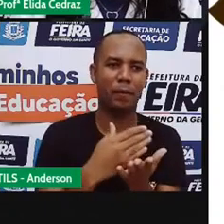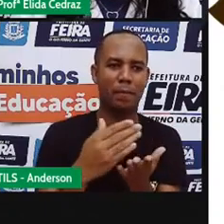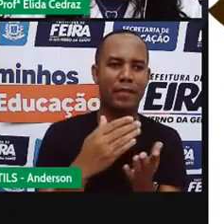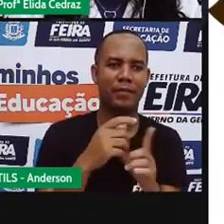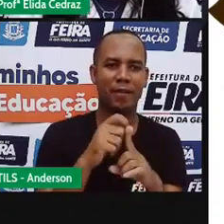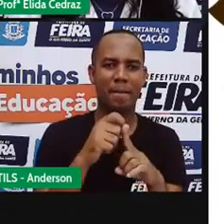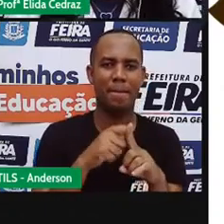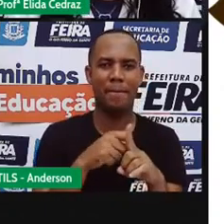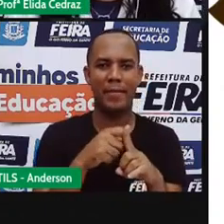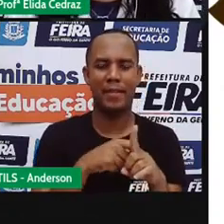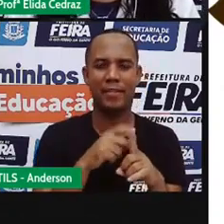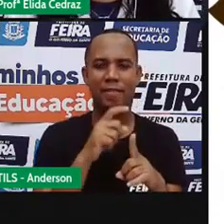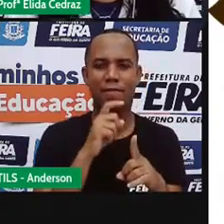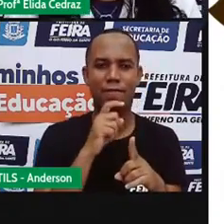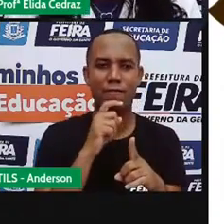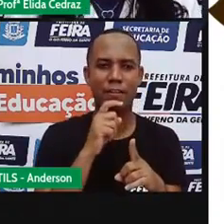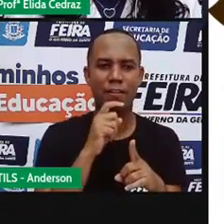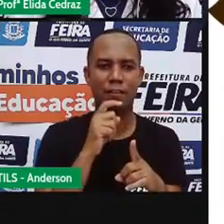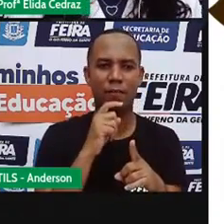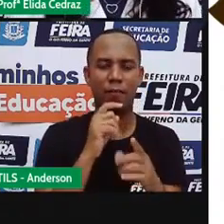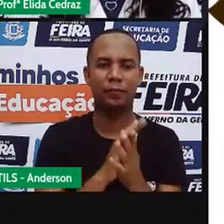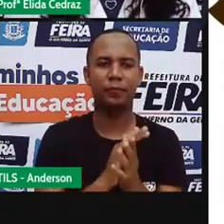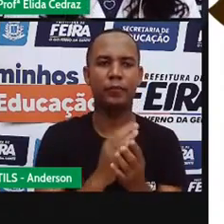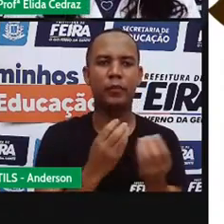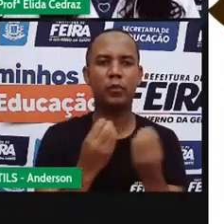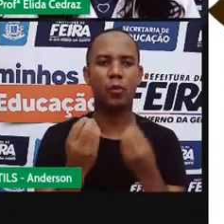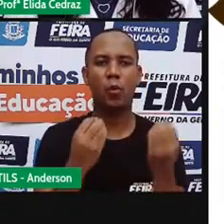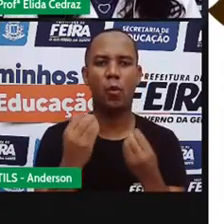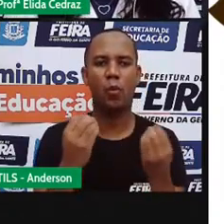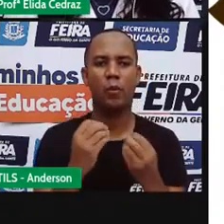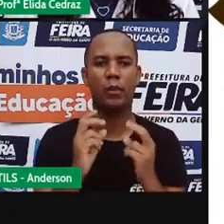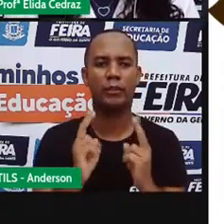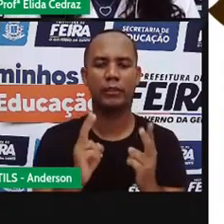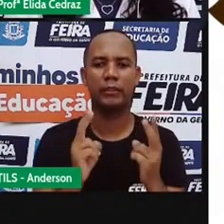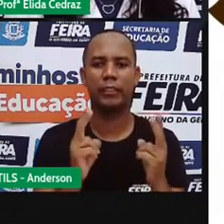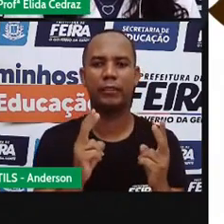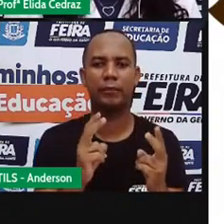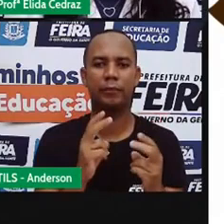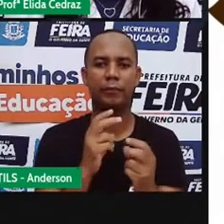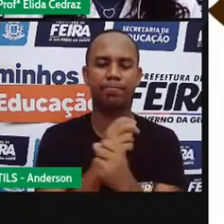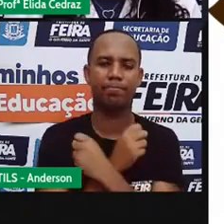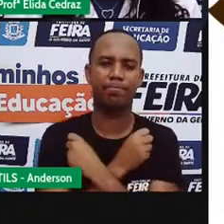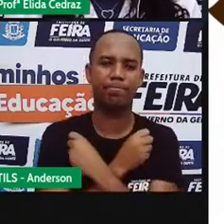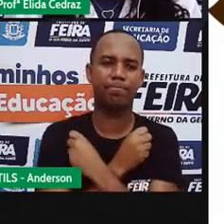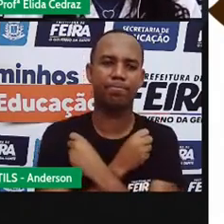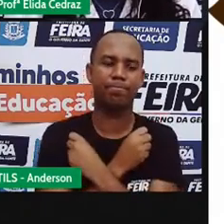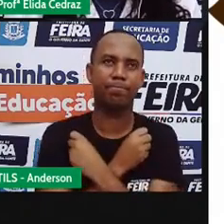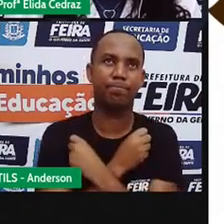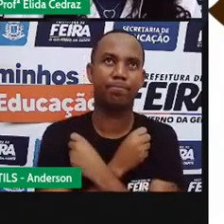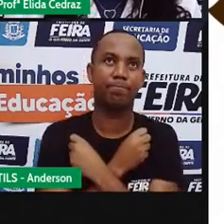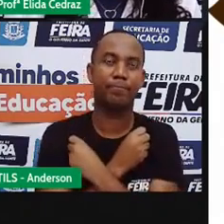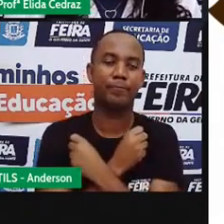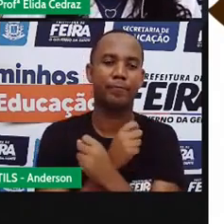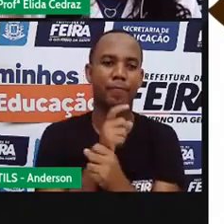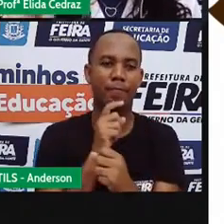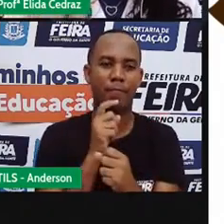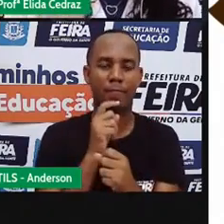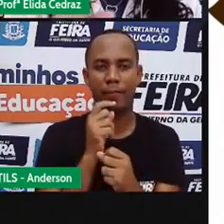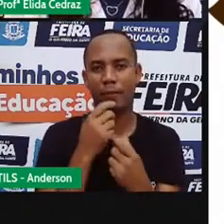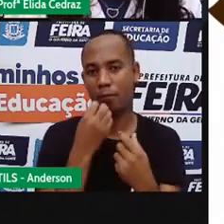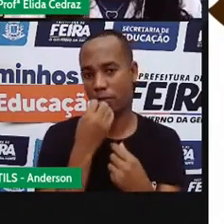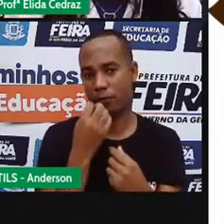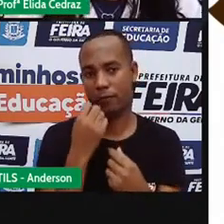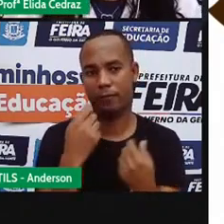de julho é um mês frio e a gente tem que andar preparado, agasalhadozinho para evitar resfriados e gripes.